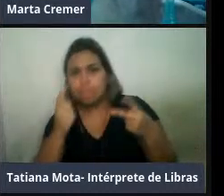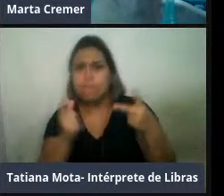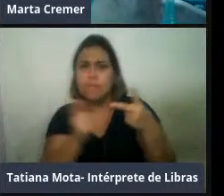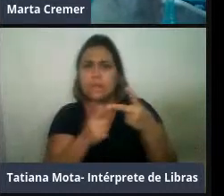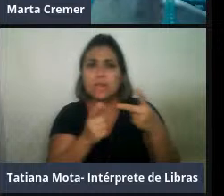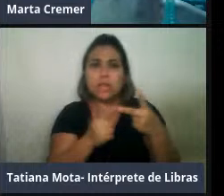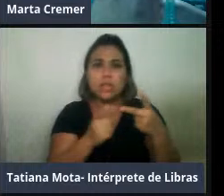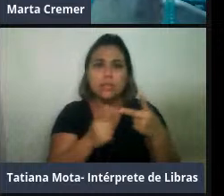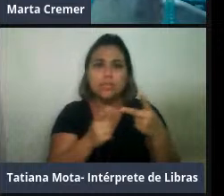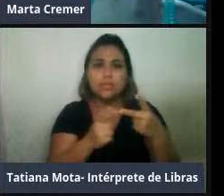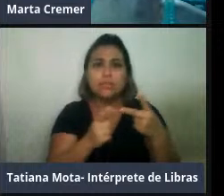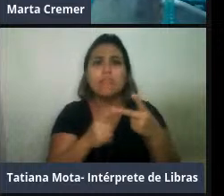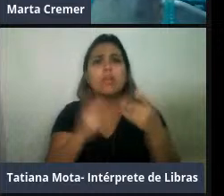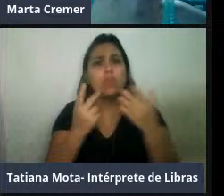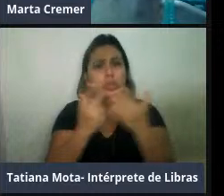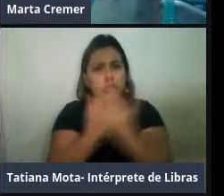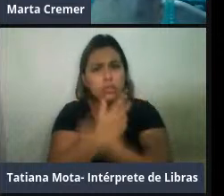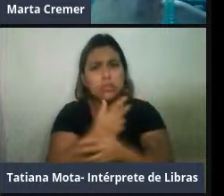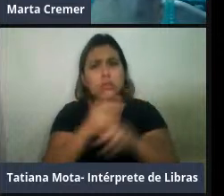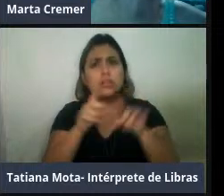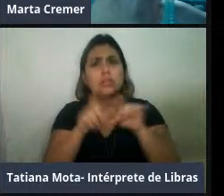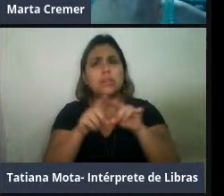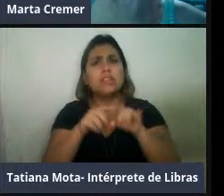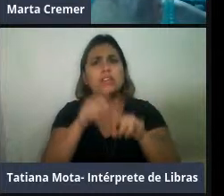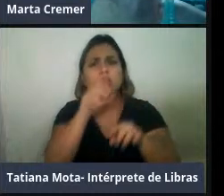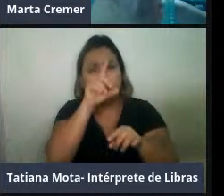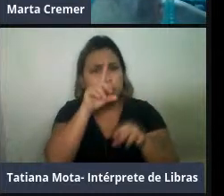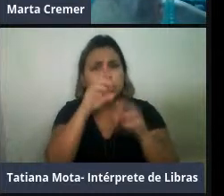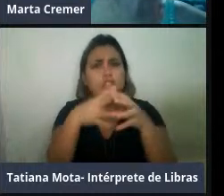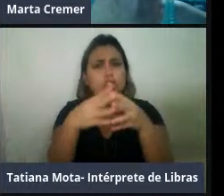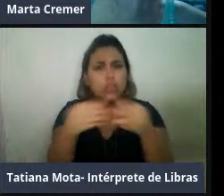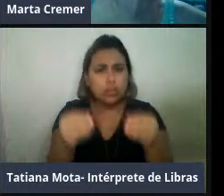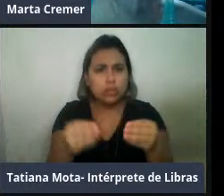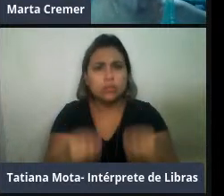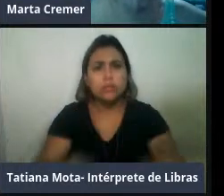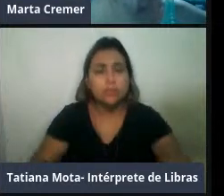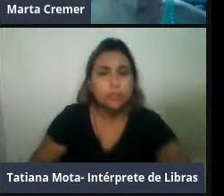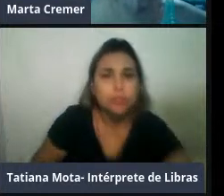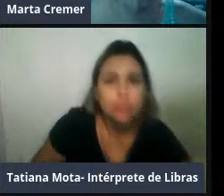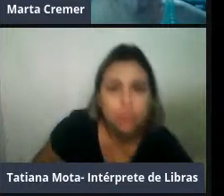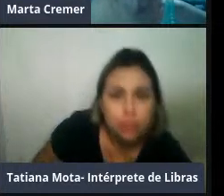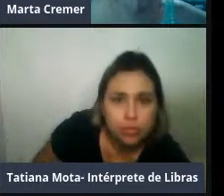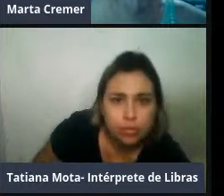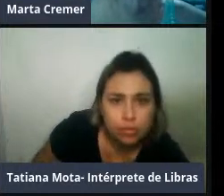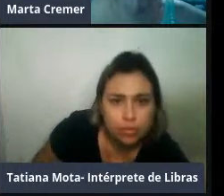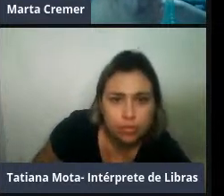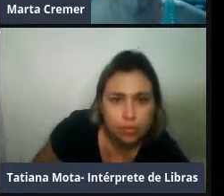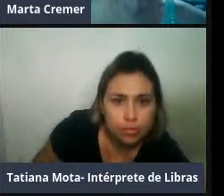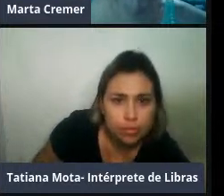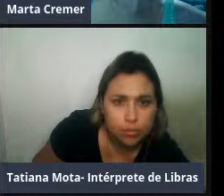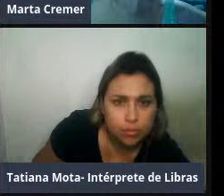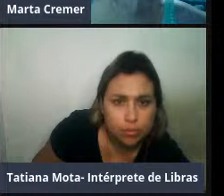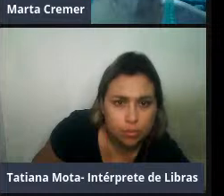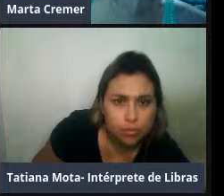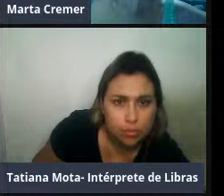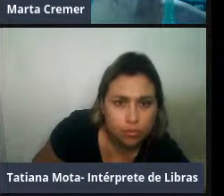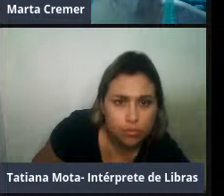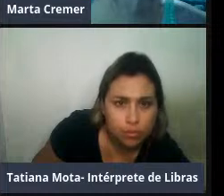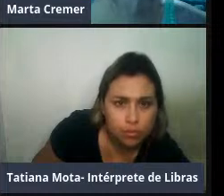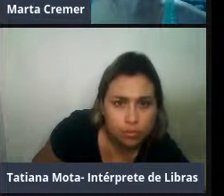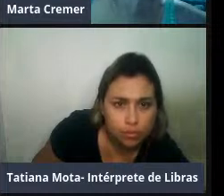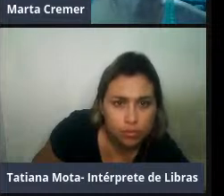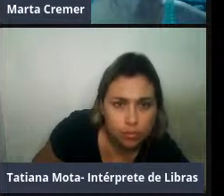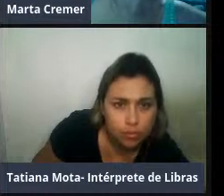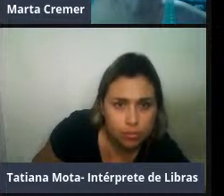Hidrodamalis digas, ela pertencia à família do gongide. Então, aqui a gente tem um gênero e três espécies, o